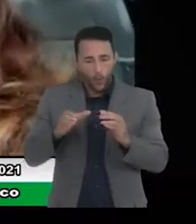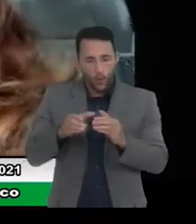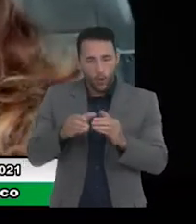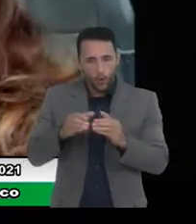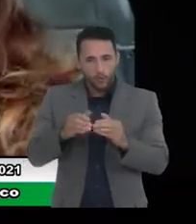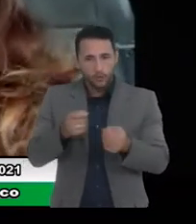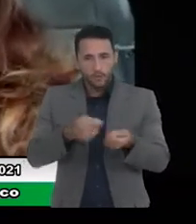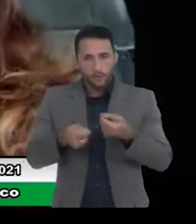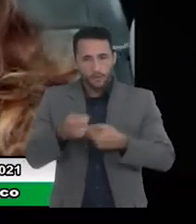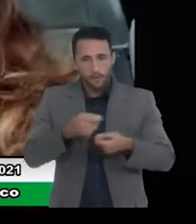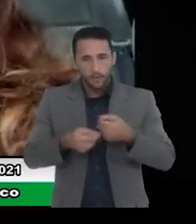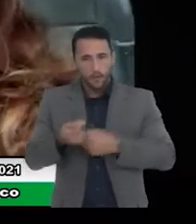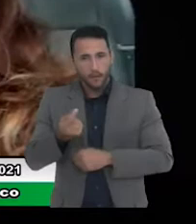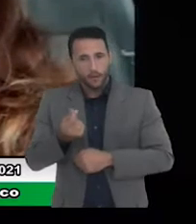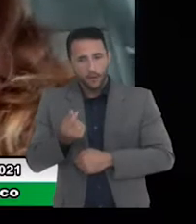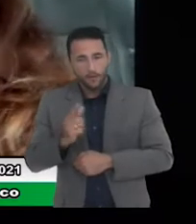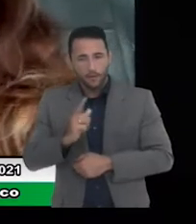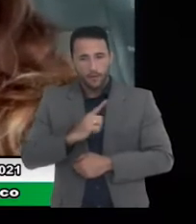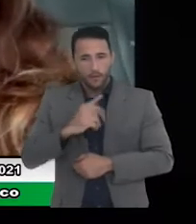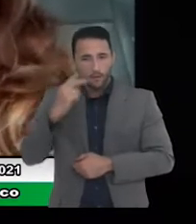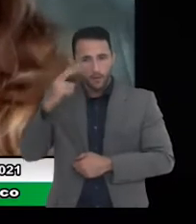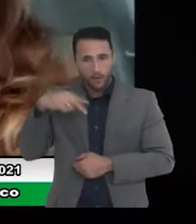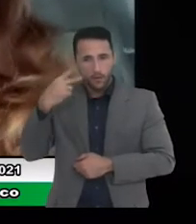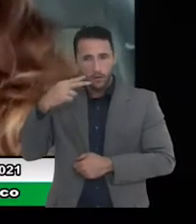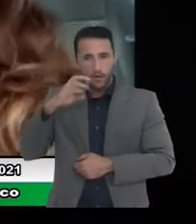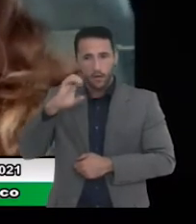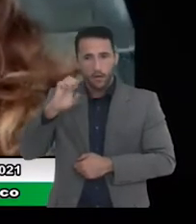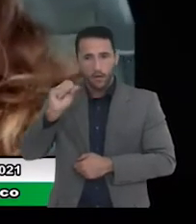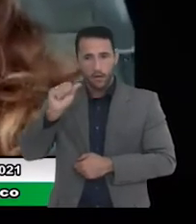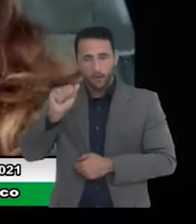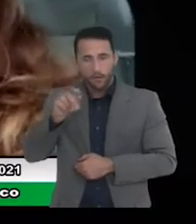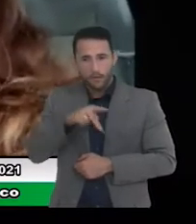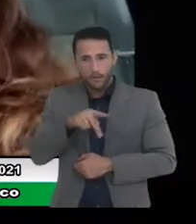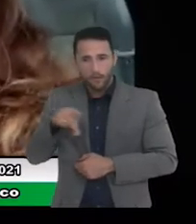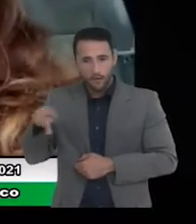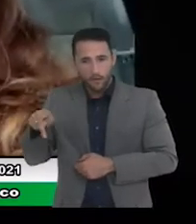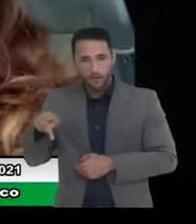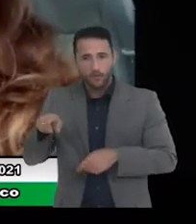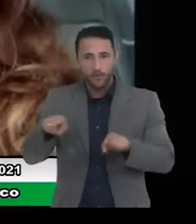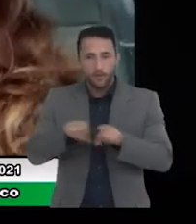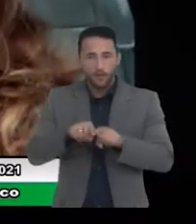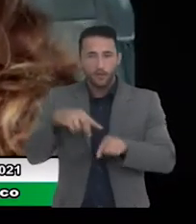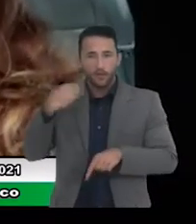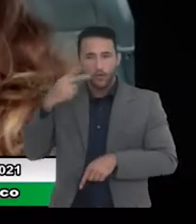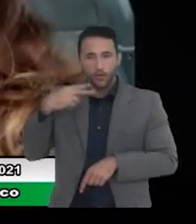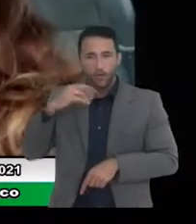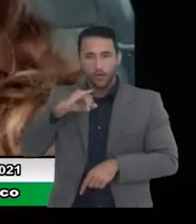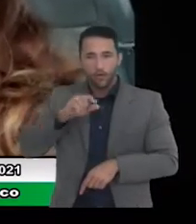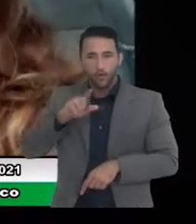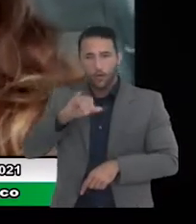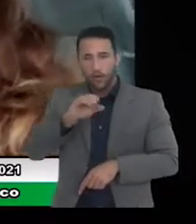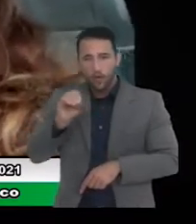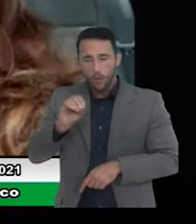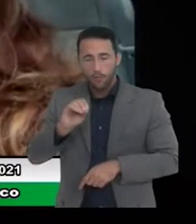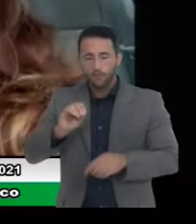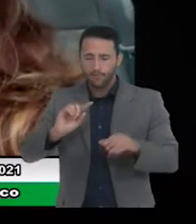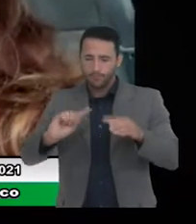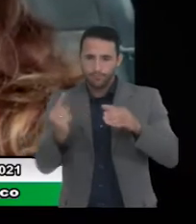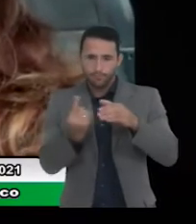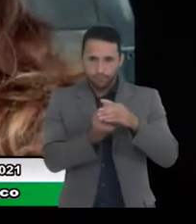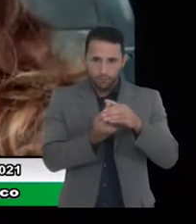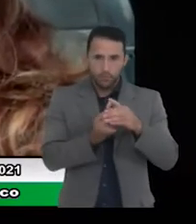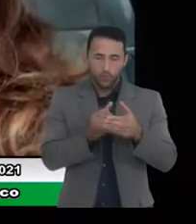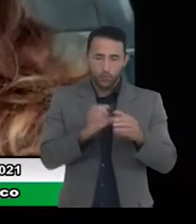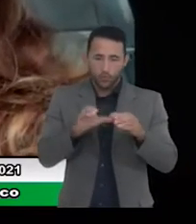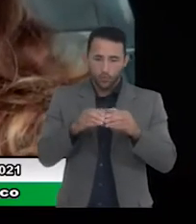finanças que tem a vereadora Elza como presidente o vereador Julião também que é membro da comissão e